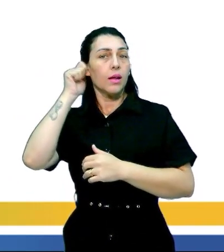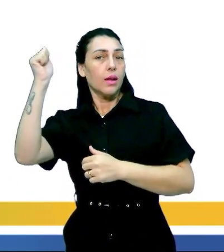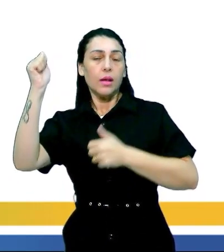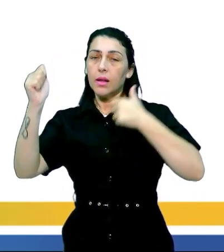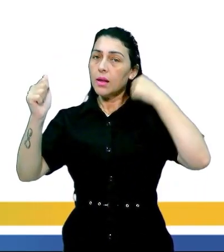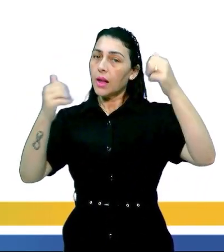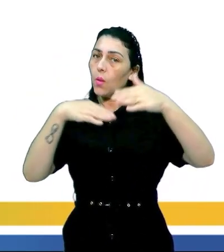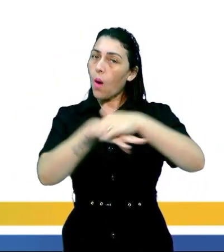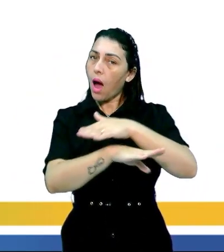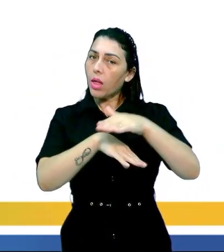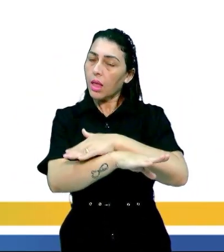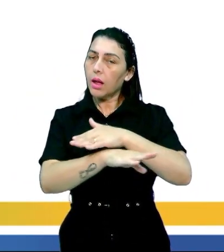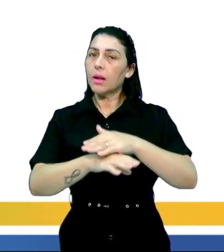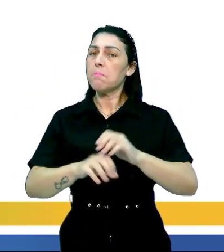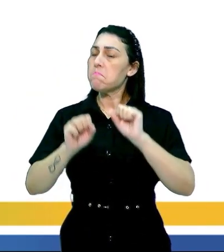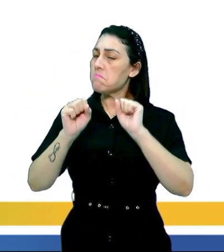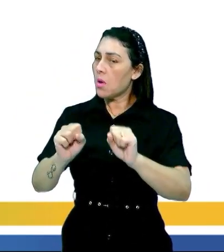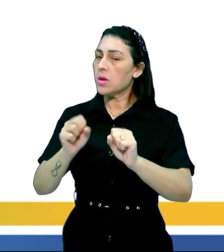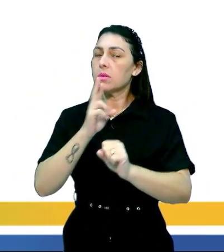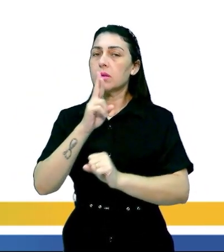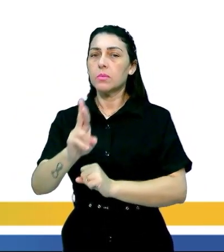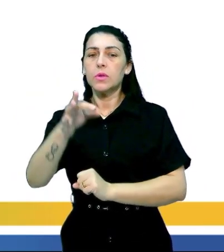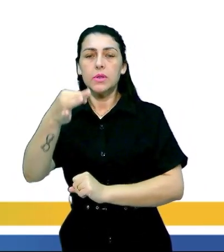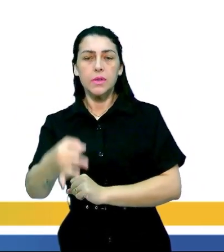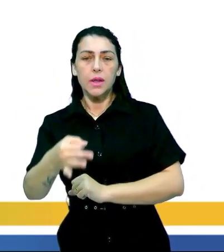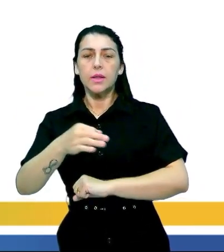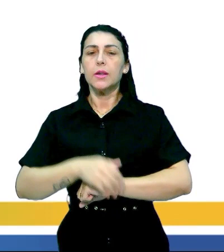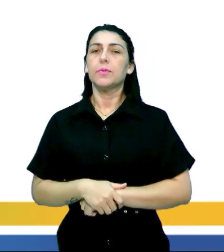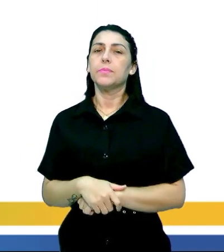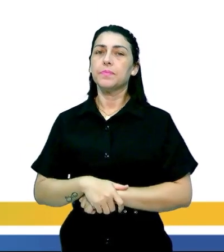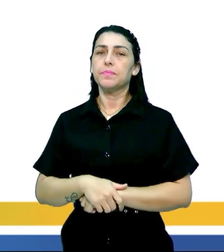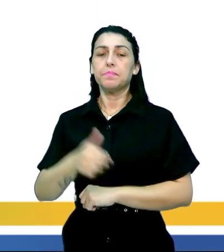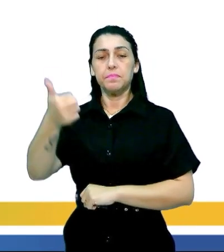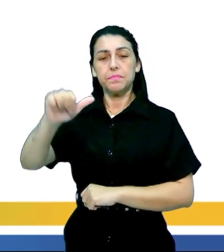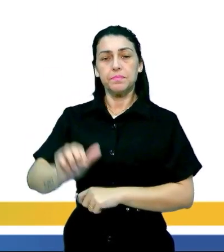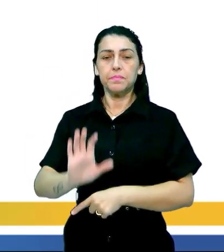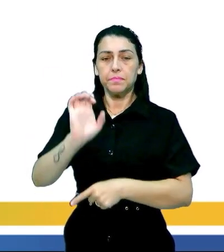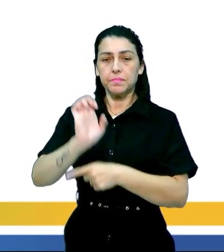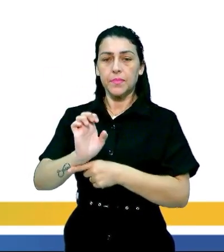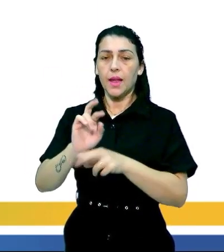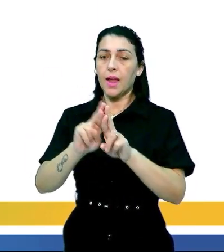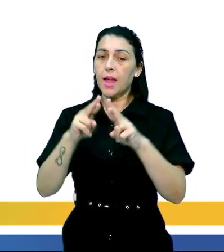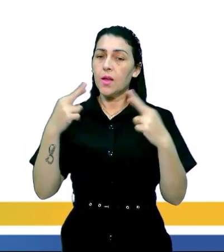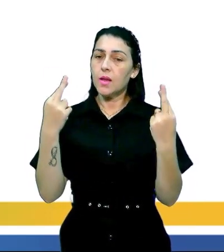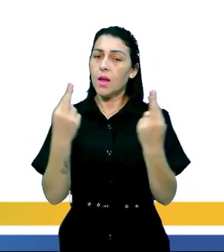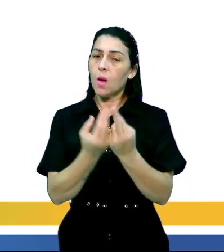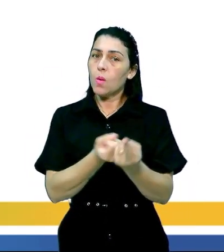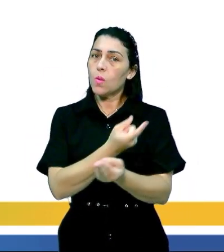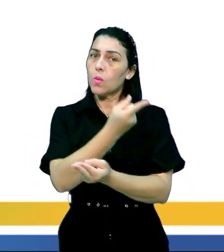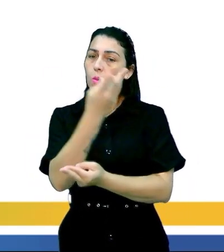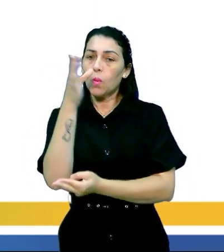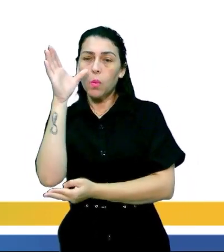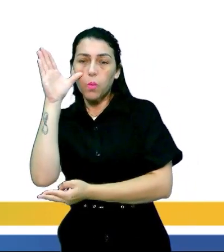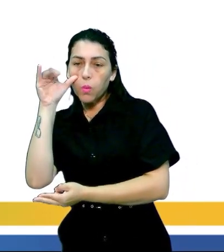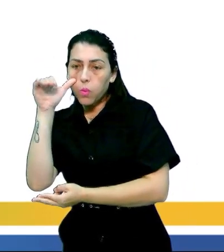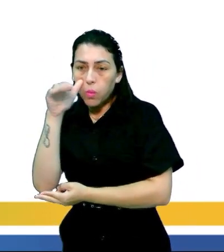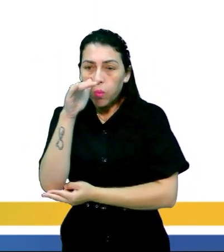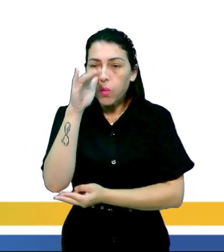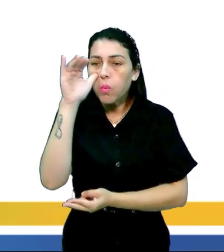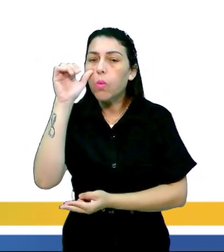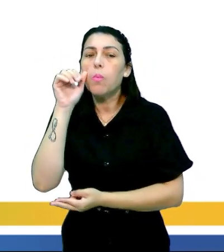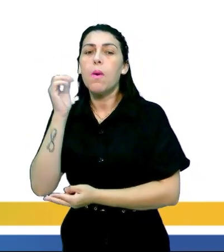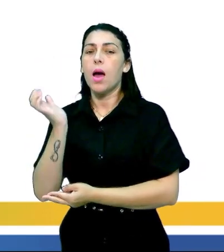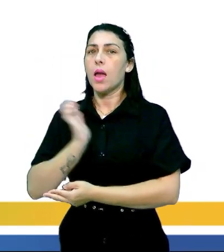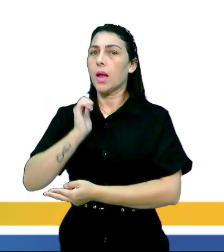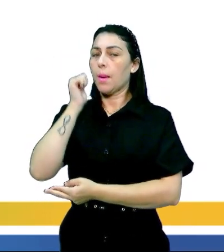orelhas e guarda pode ser nossa resposta correta vamos analisar a letra e né a reunião de numerosos curiosos e o